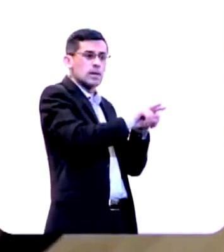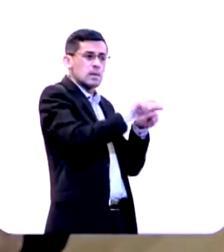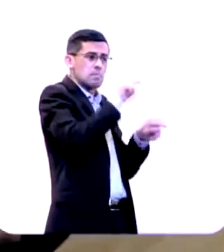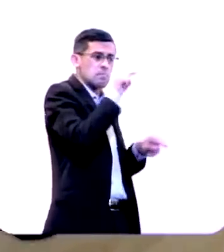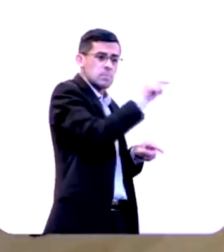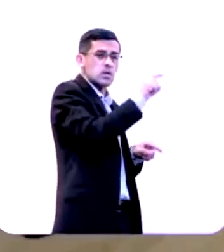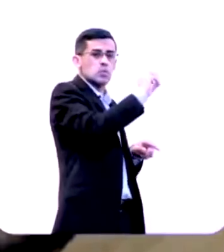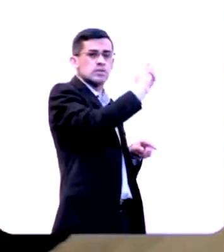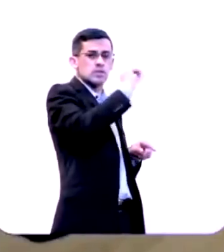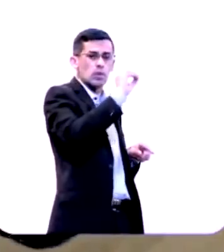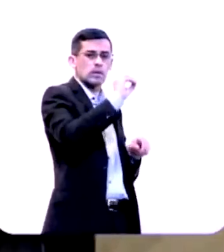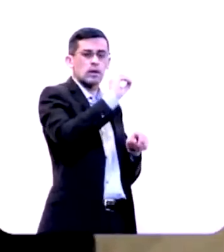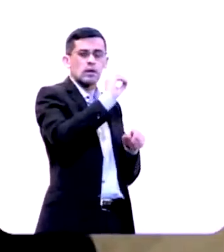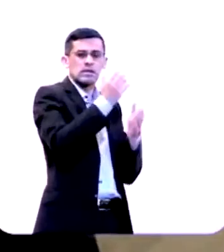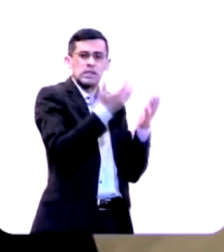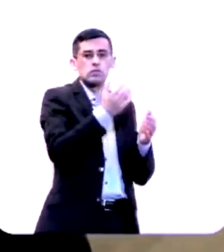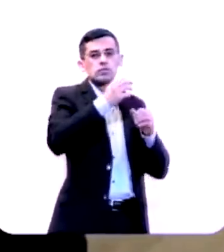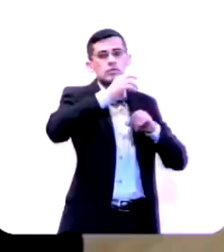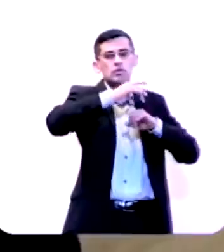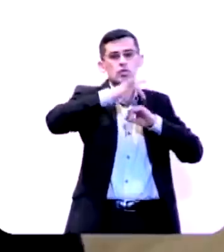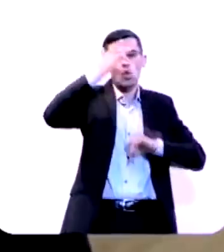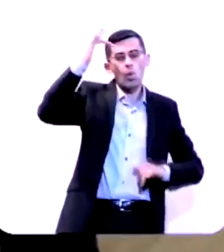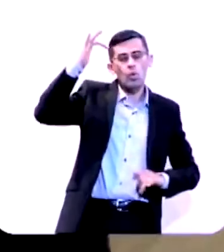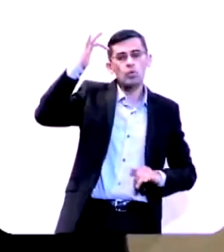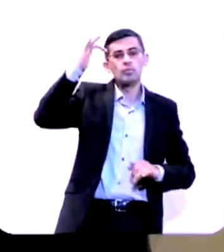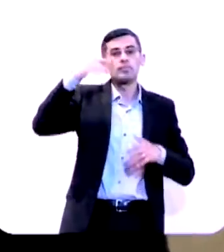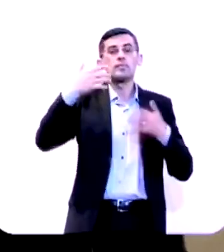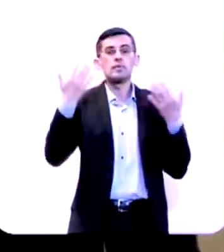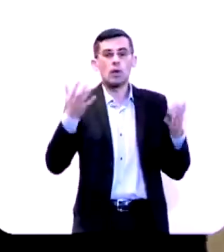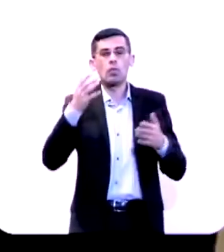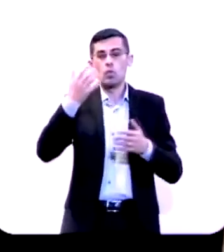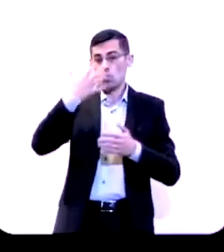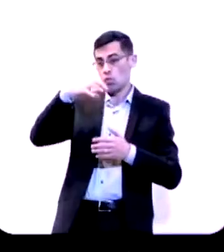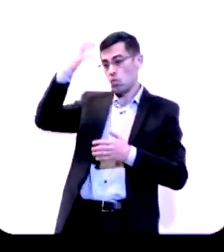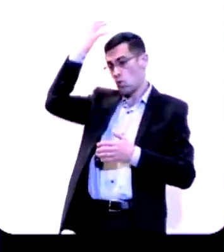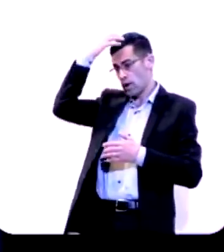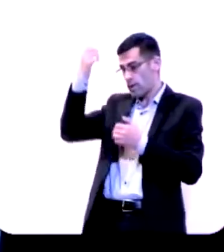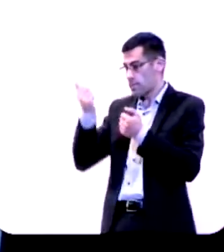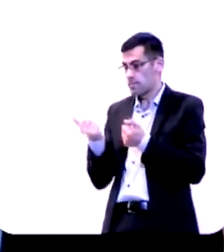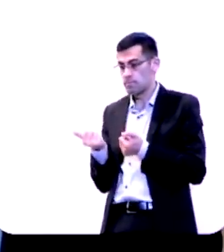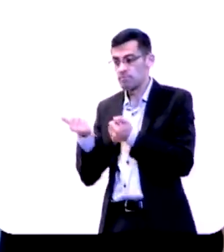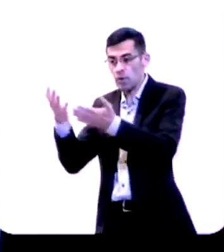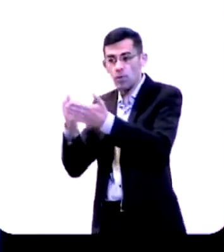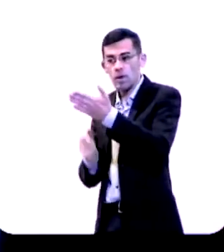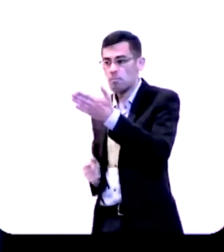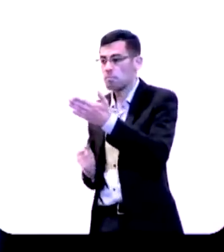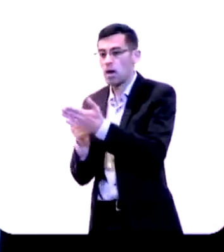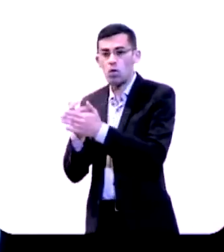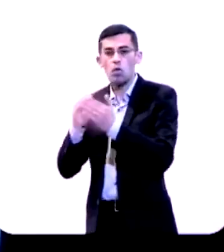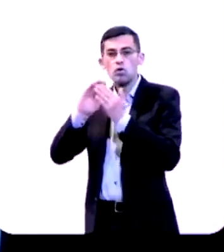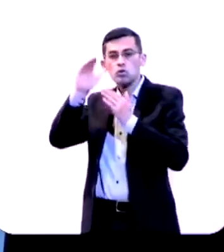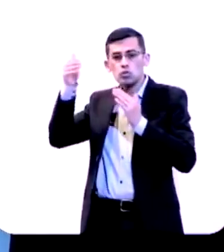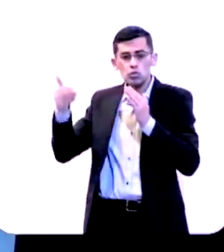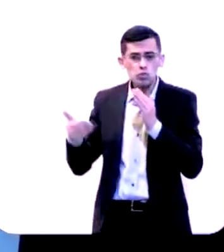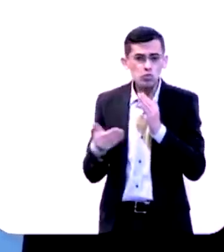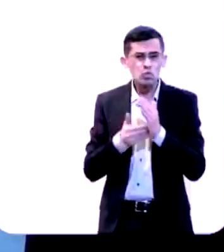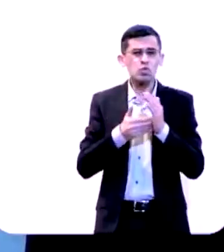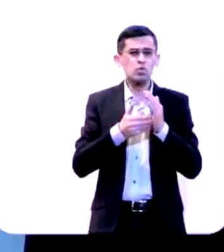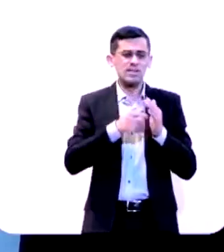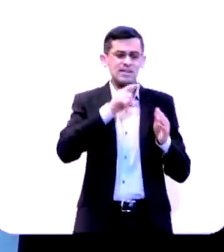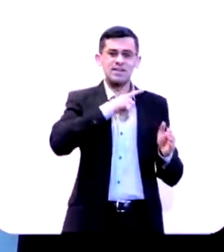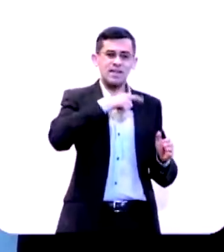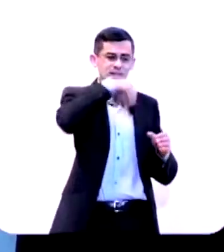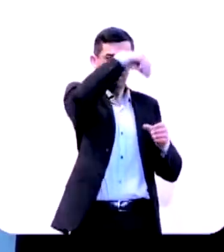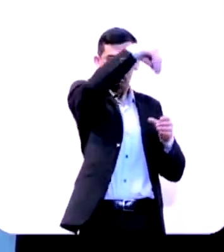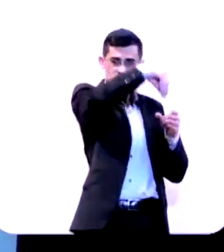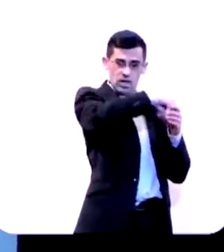mil e cinquenta quilos de ouro. E assim Ezequias lhes deu toda a prata que se encontrou no